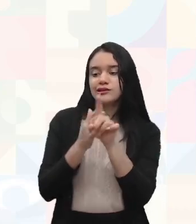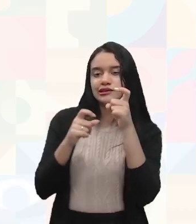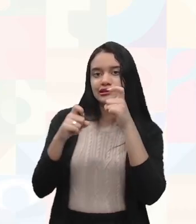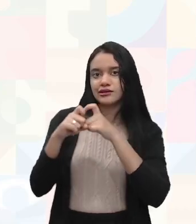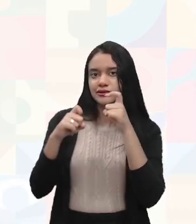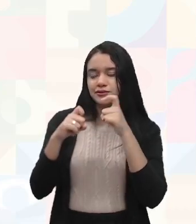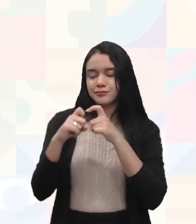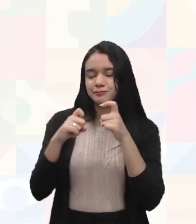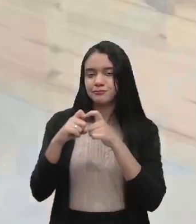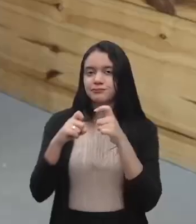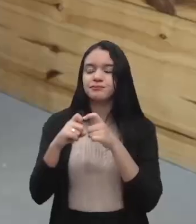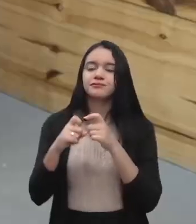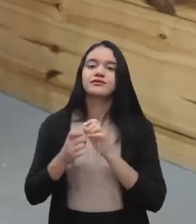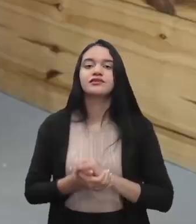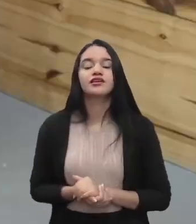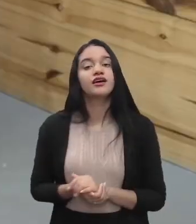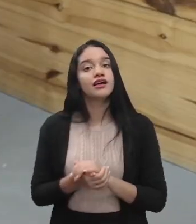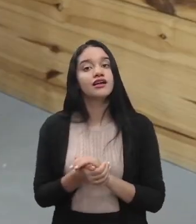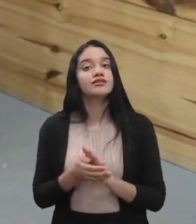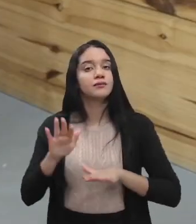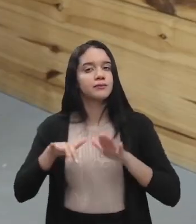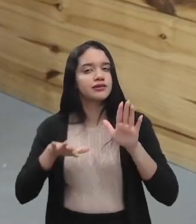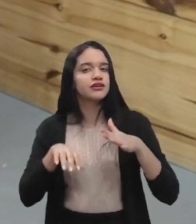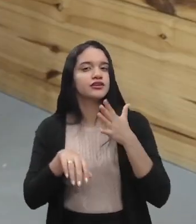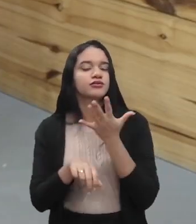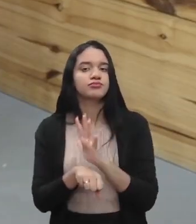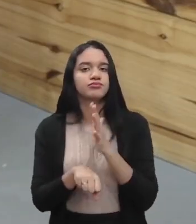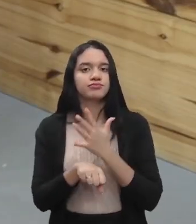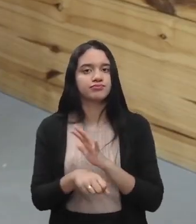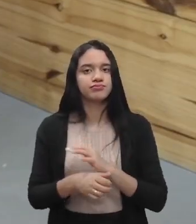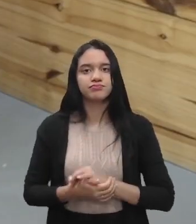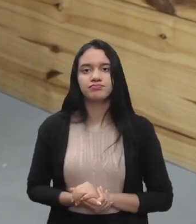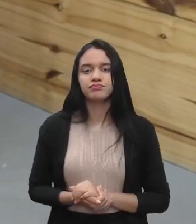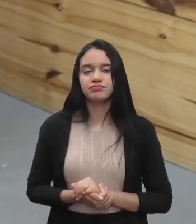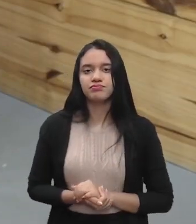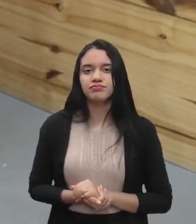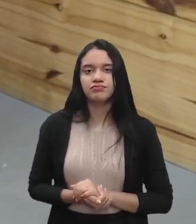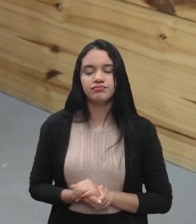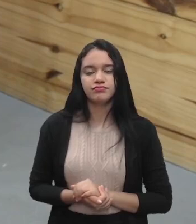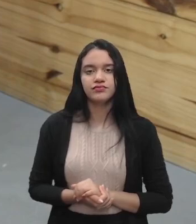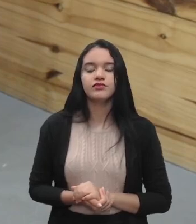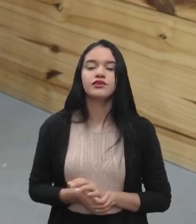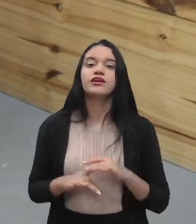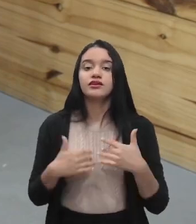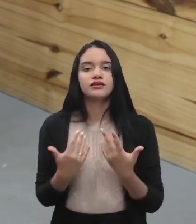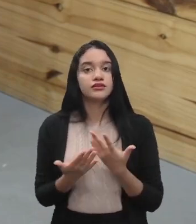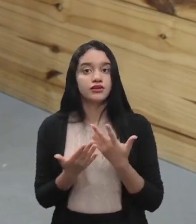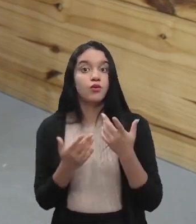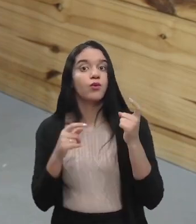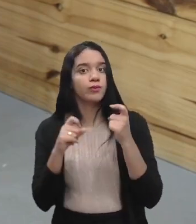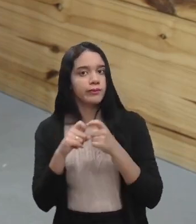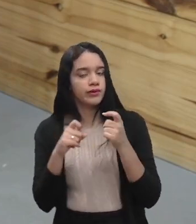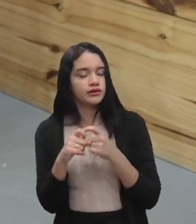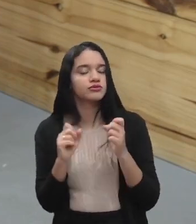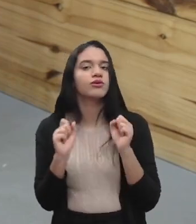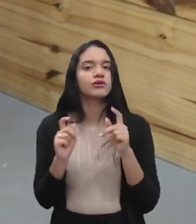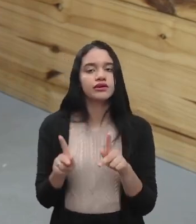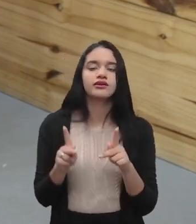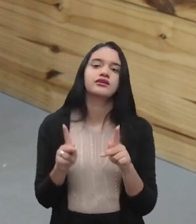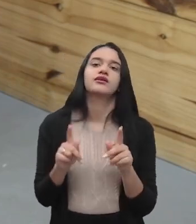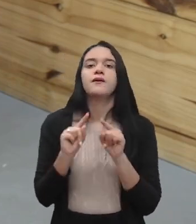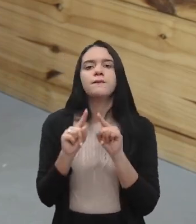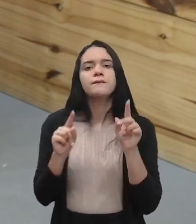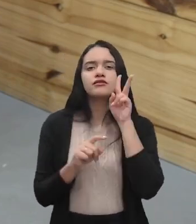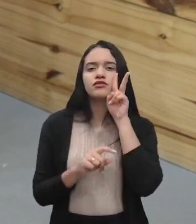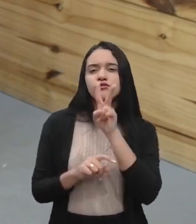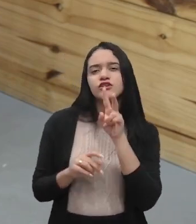de acordo com a atividade. Geralmente, né, isso aí é com o médico, tá? Mas, geralmente, o que